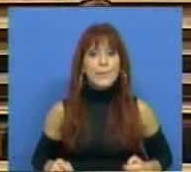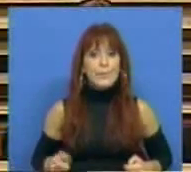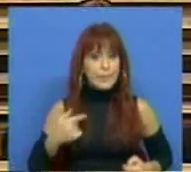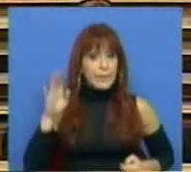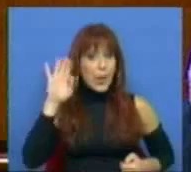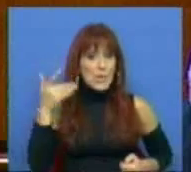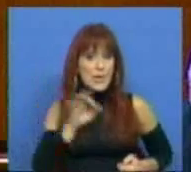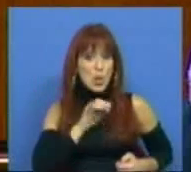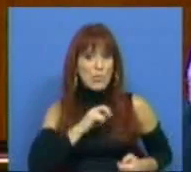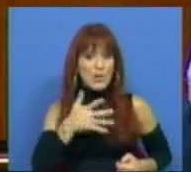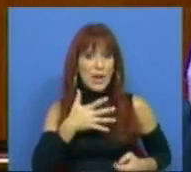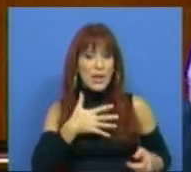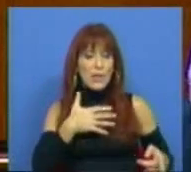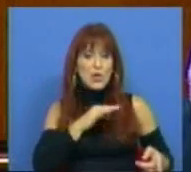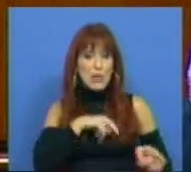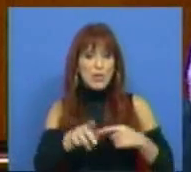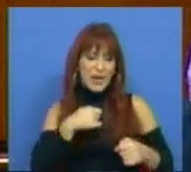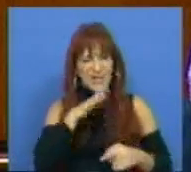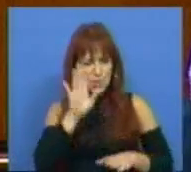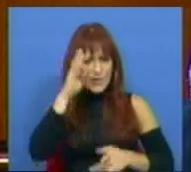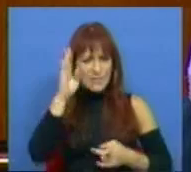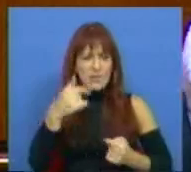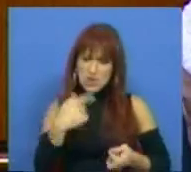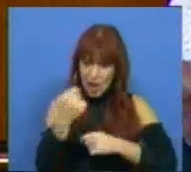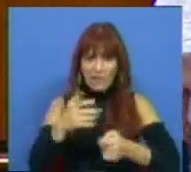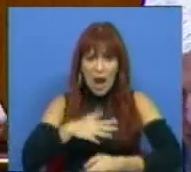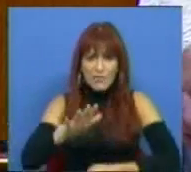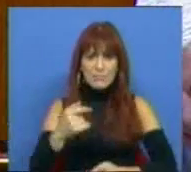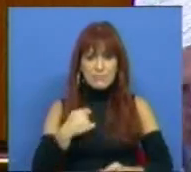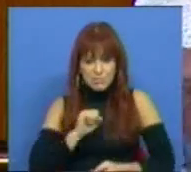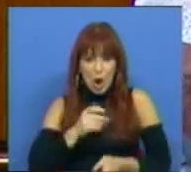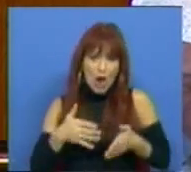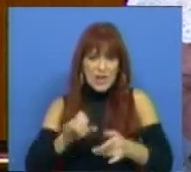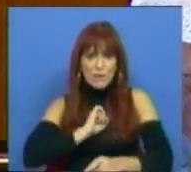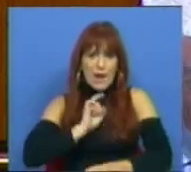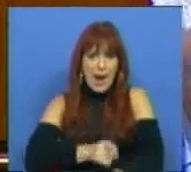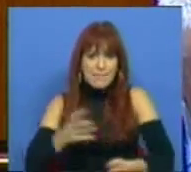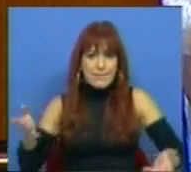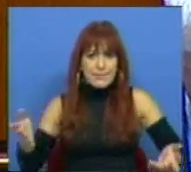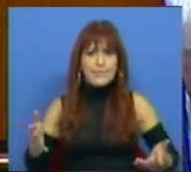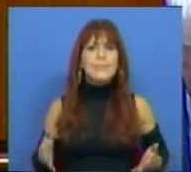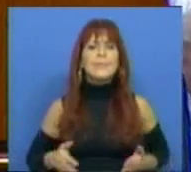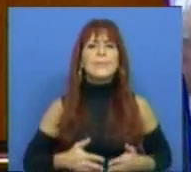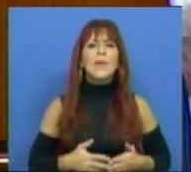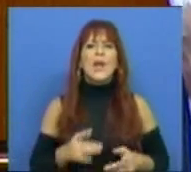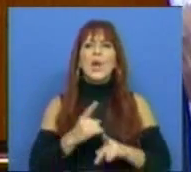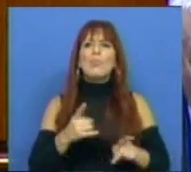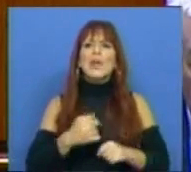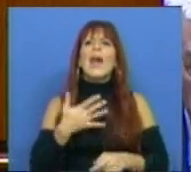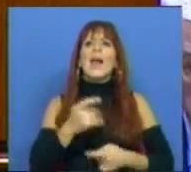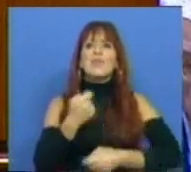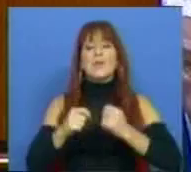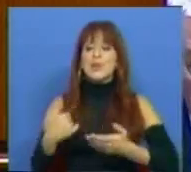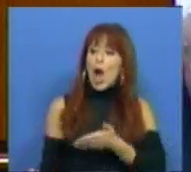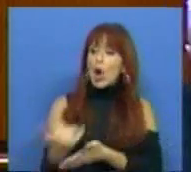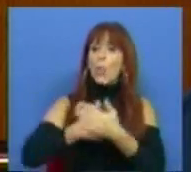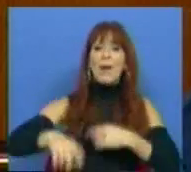Eu sei o que o Sr. Deputado quer dizer. Nós queremos vendê-lo. É essa a nossa orientação. E porquê é o queremos vender?